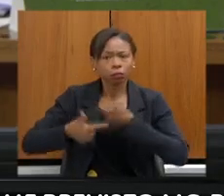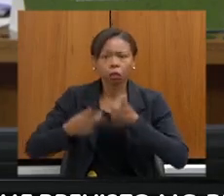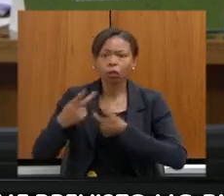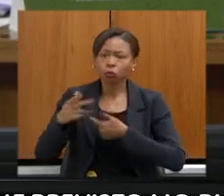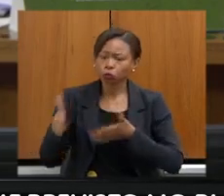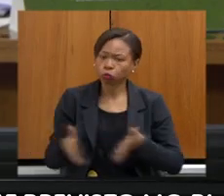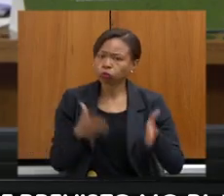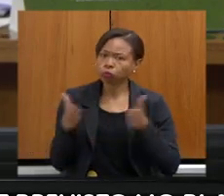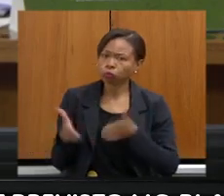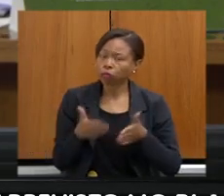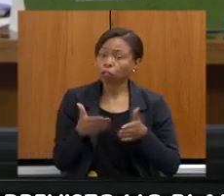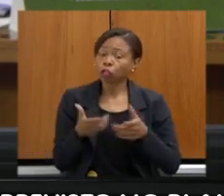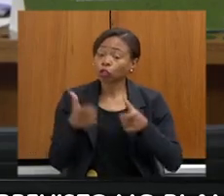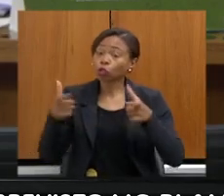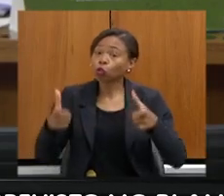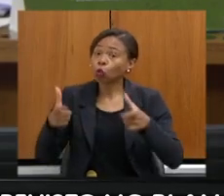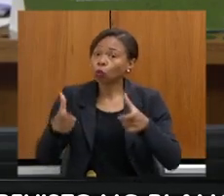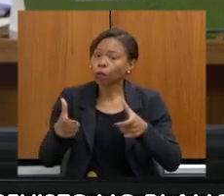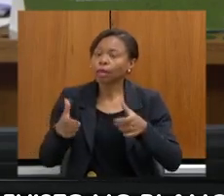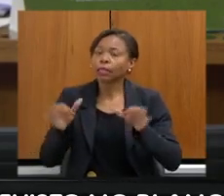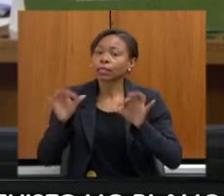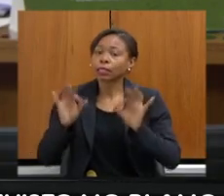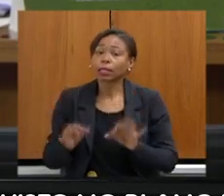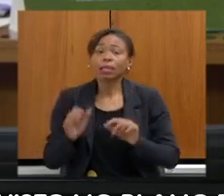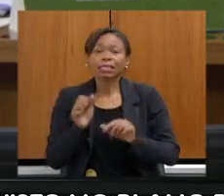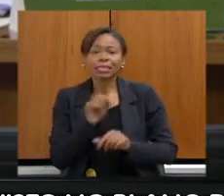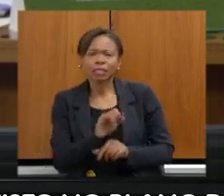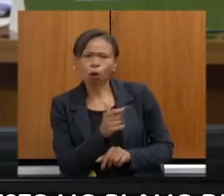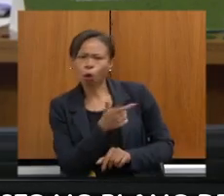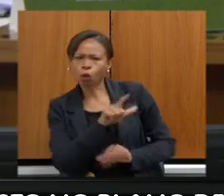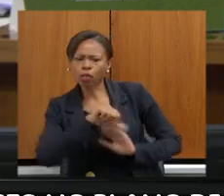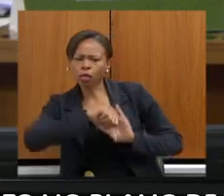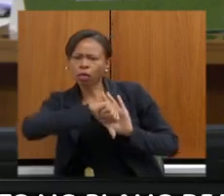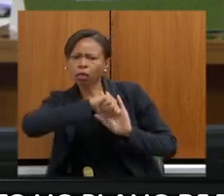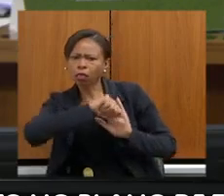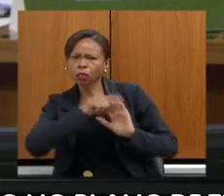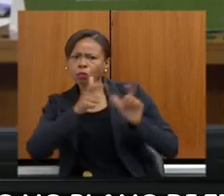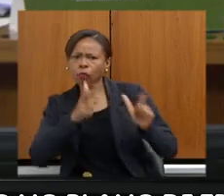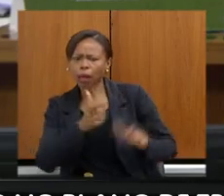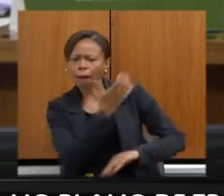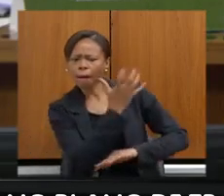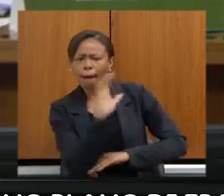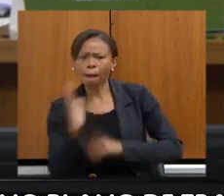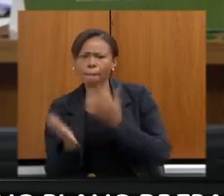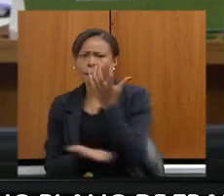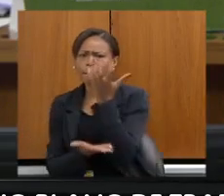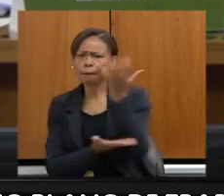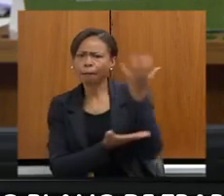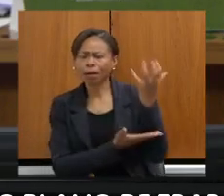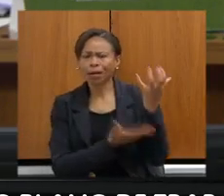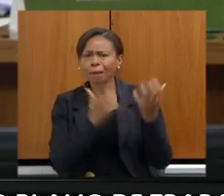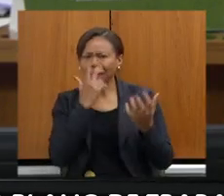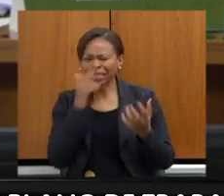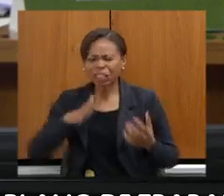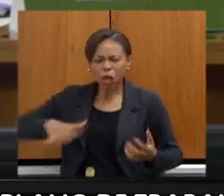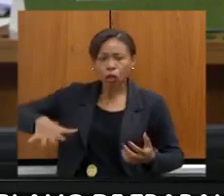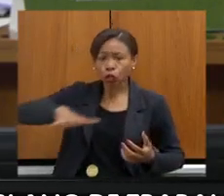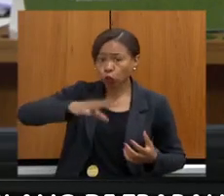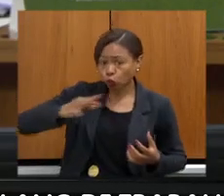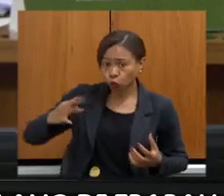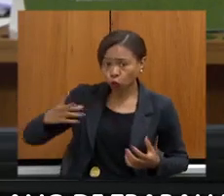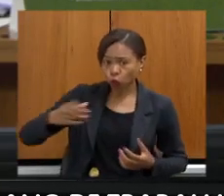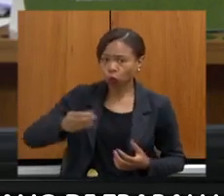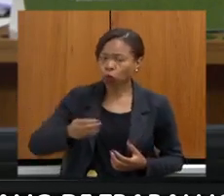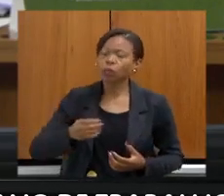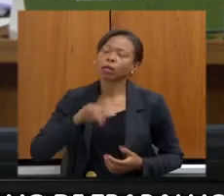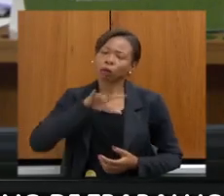tem a ocorrência de desmatamento irregular de alguns proprietários, isso, de fato, generaliza no setor e é muito ruim. Então, gente tem